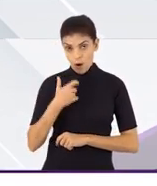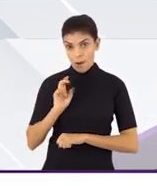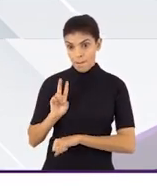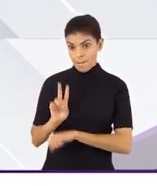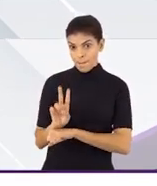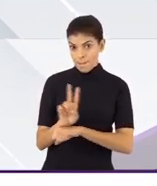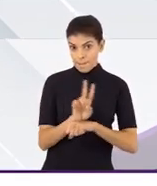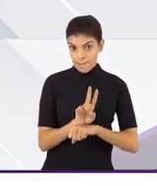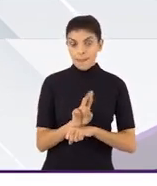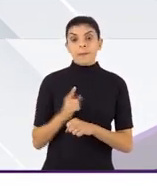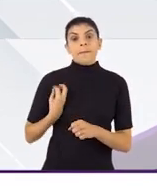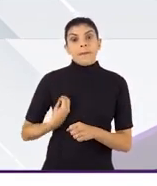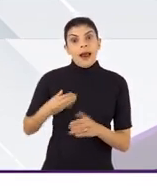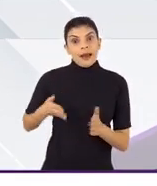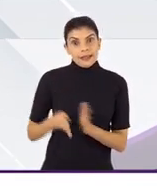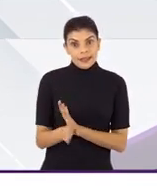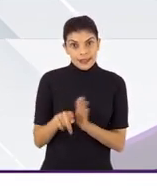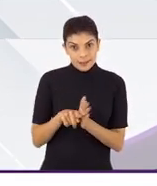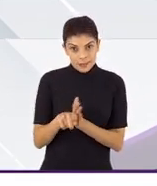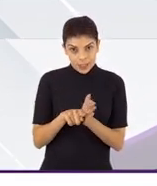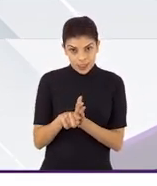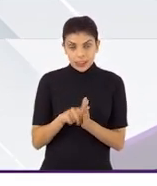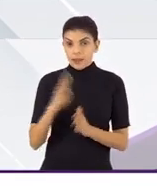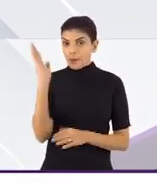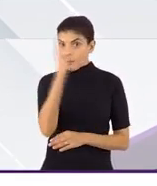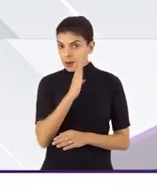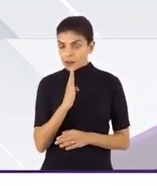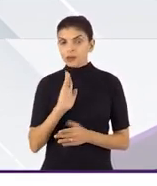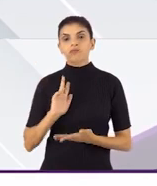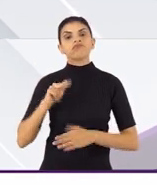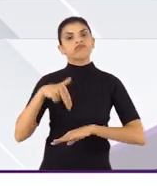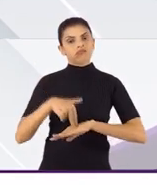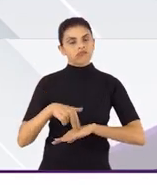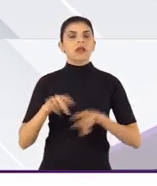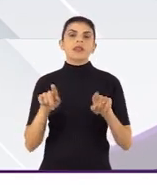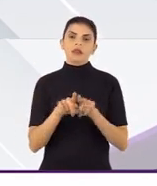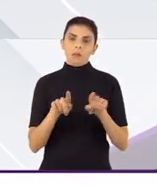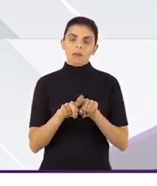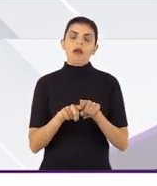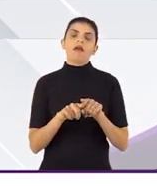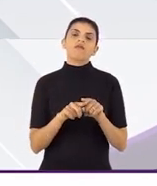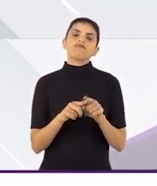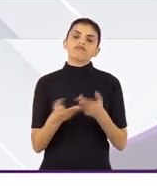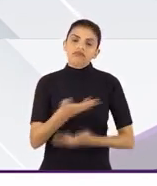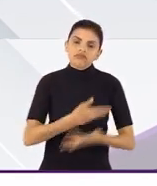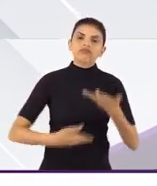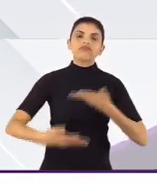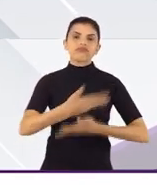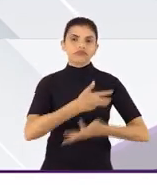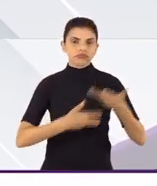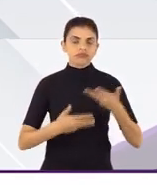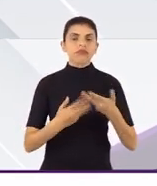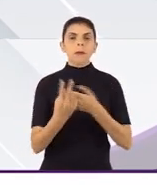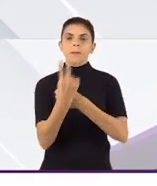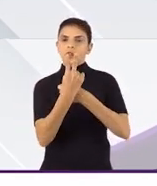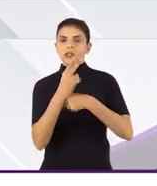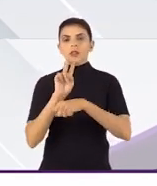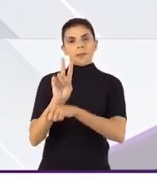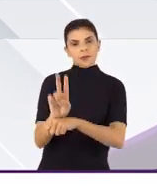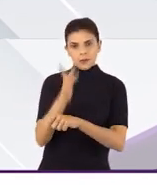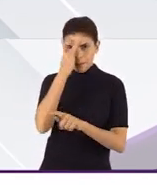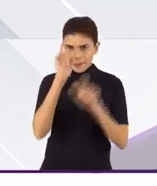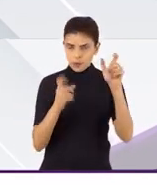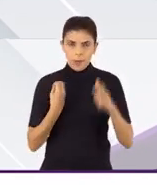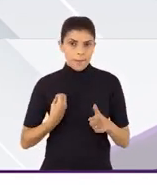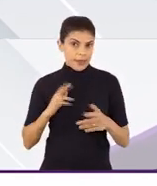participantes de pesquisa do Brasil de forma coordenada e descentralizada por meio de um processo de